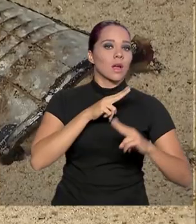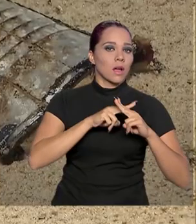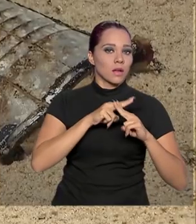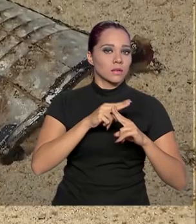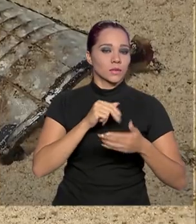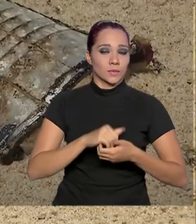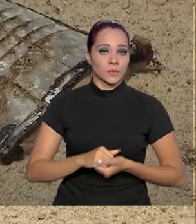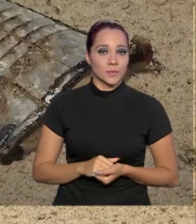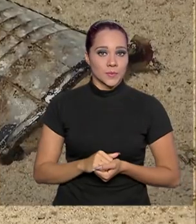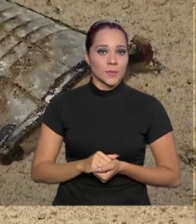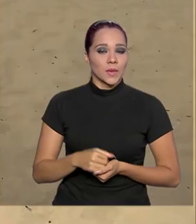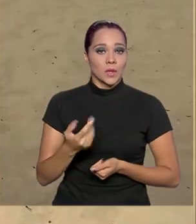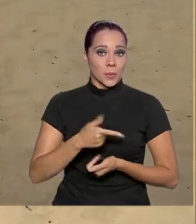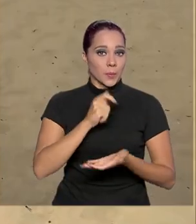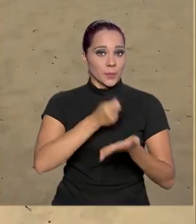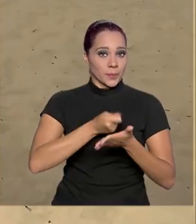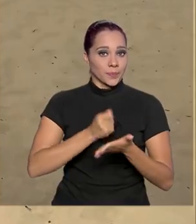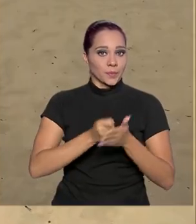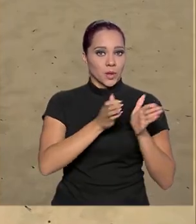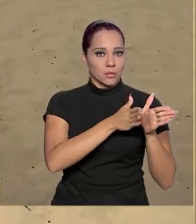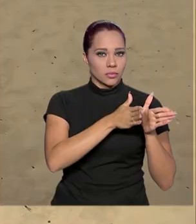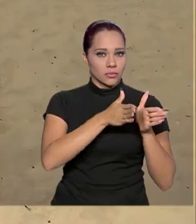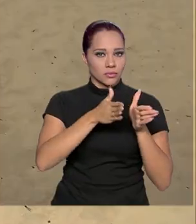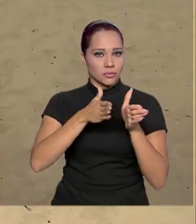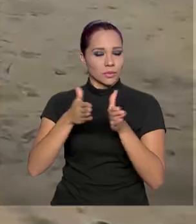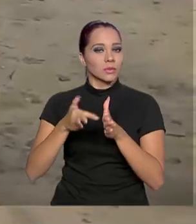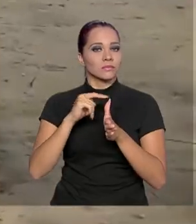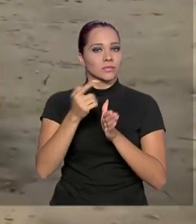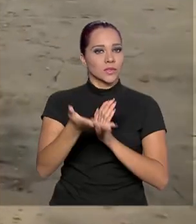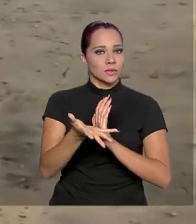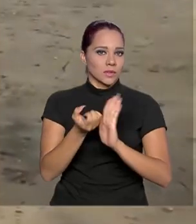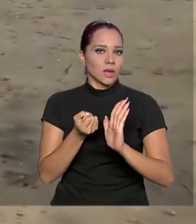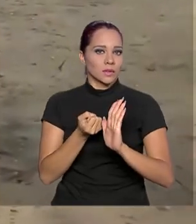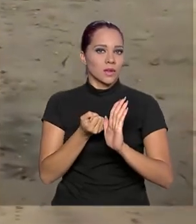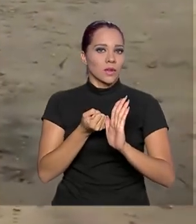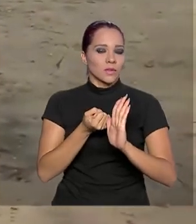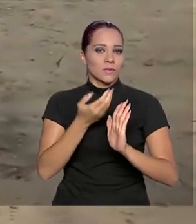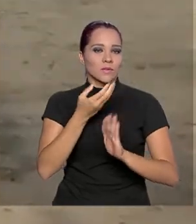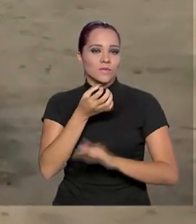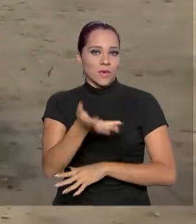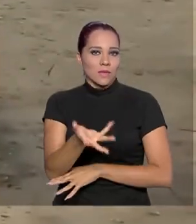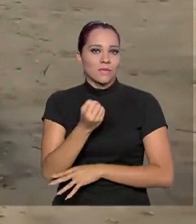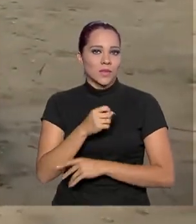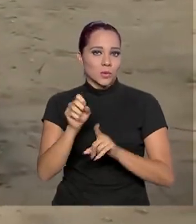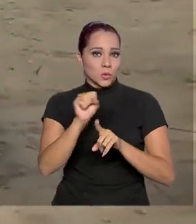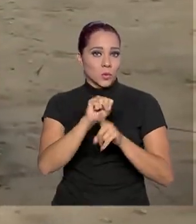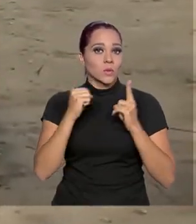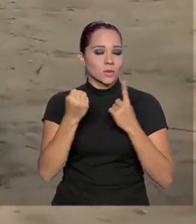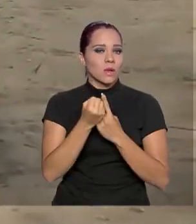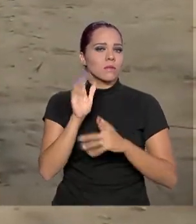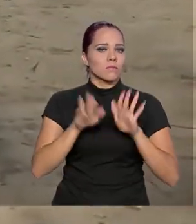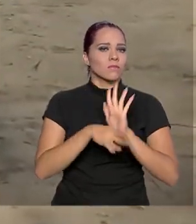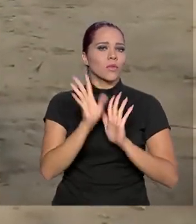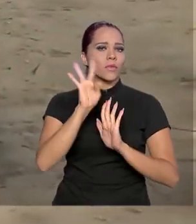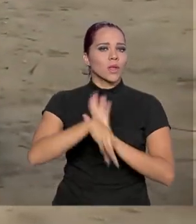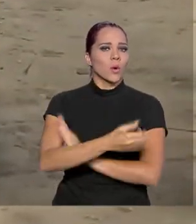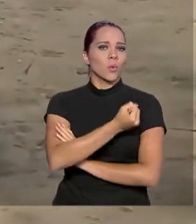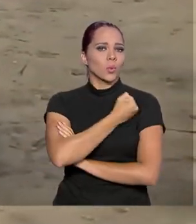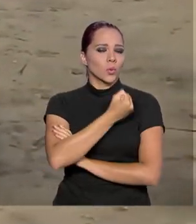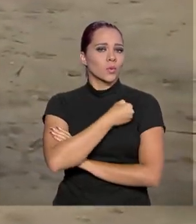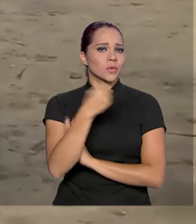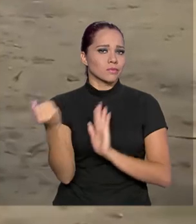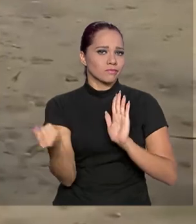Caixa. O pagamento segue o calendário de saque dos benefícios sociais, de acordo com o final do Número de